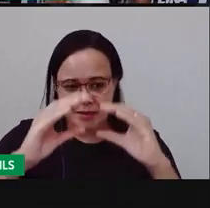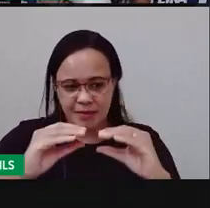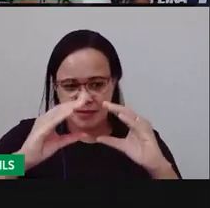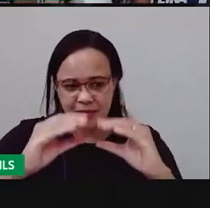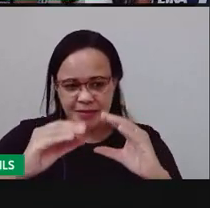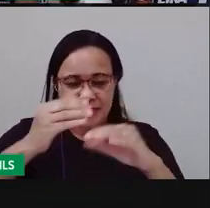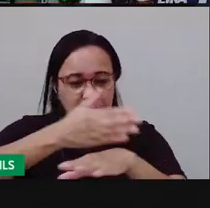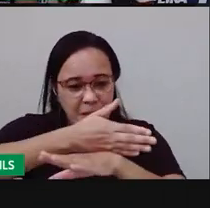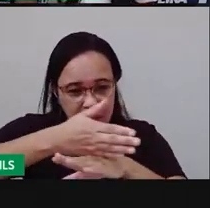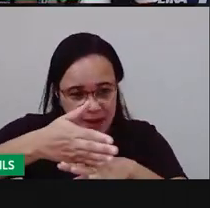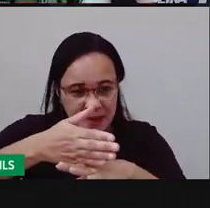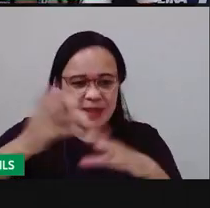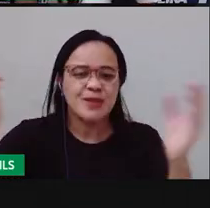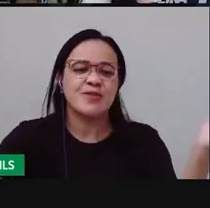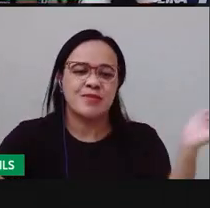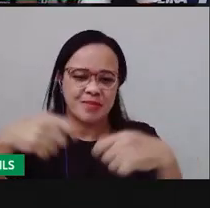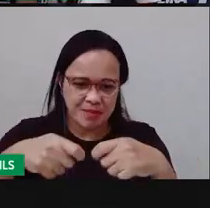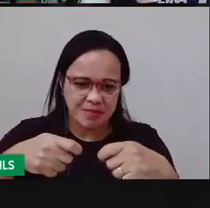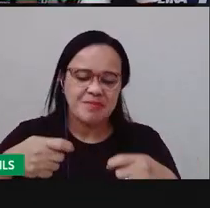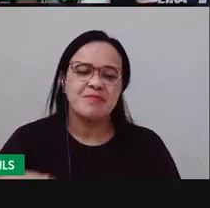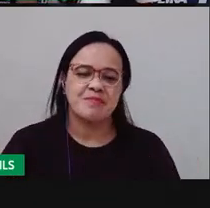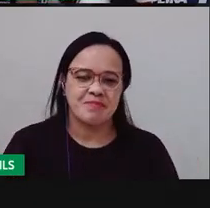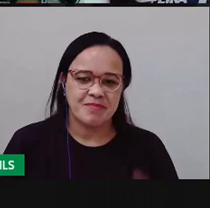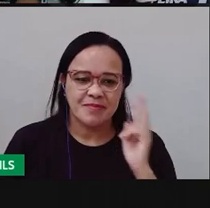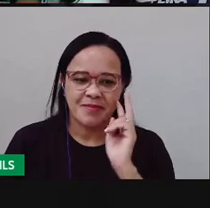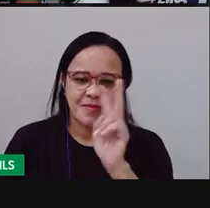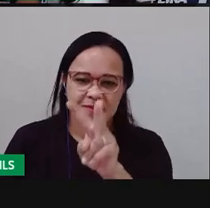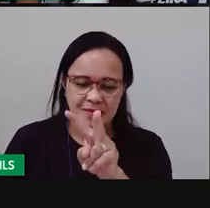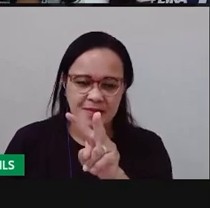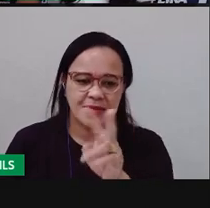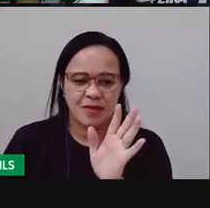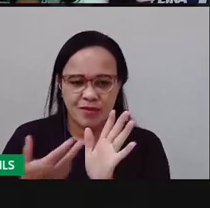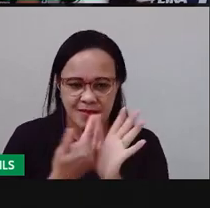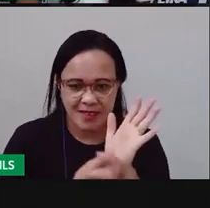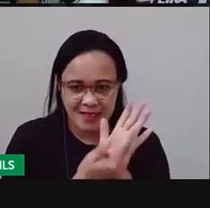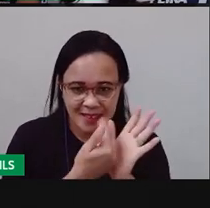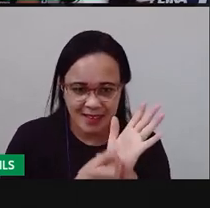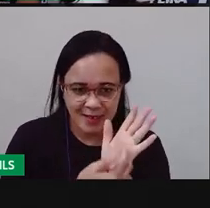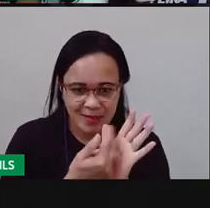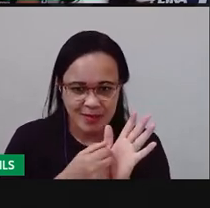Observe essa imagem aqui ao lado. Tá vendo como é feita?